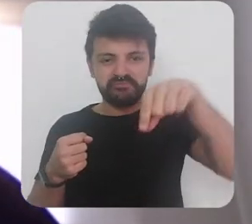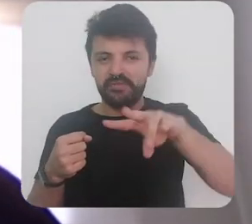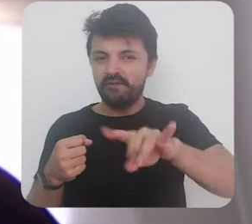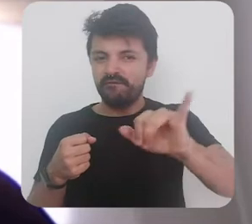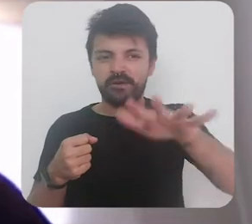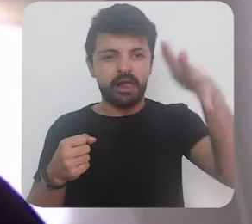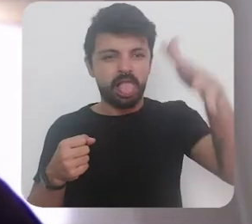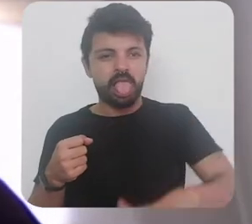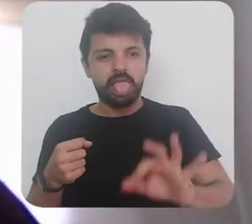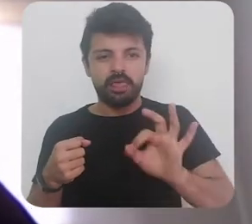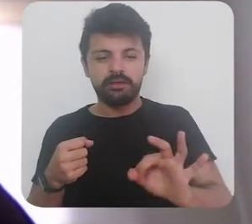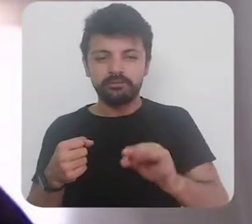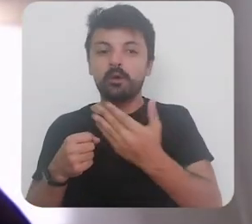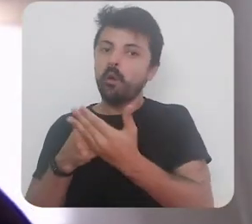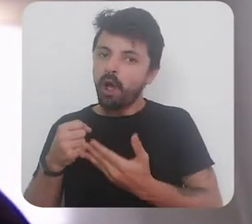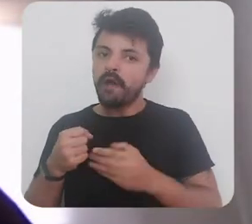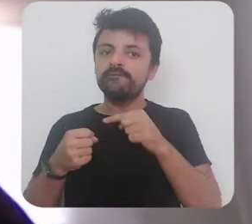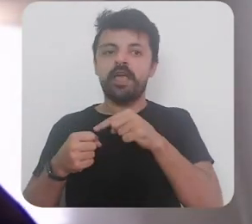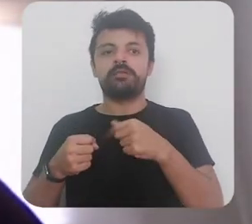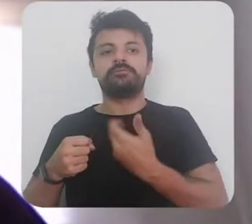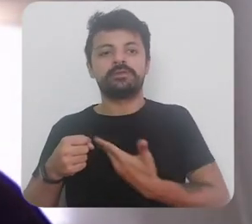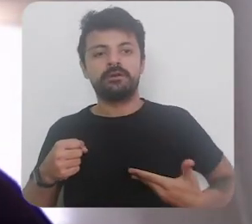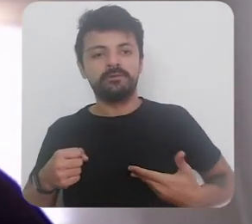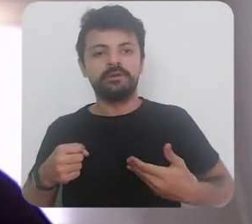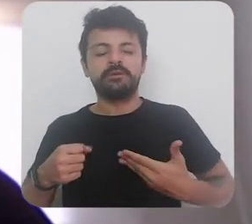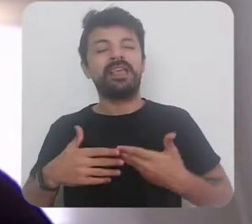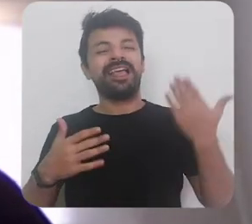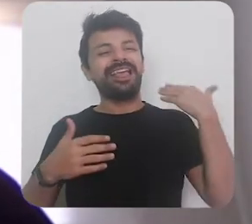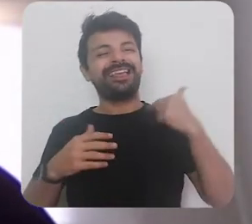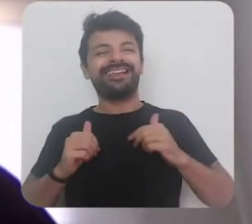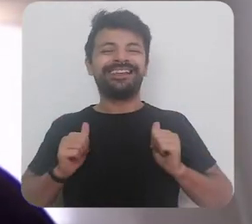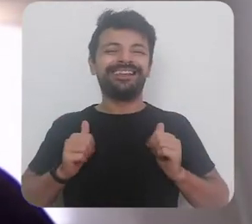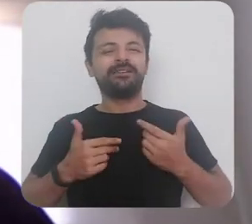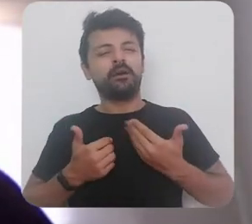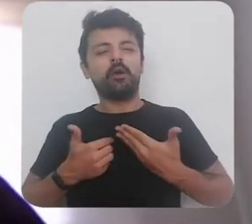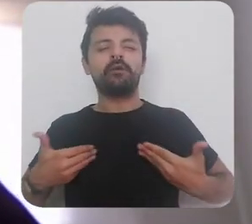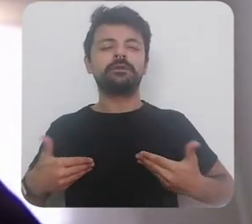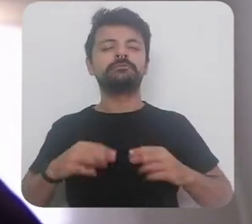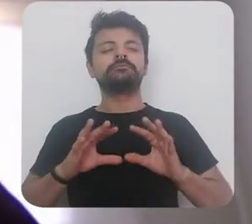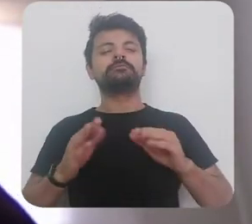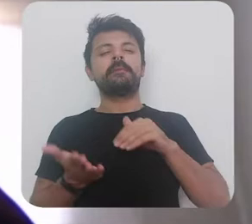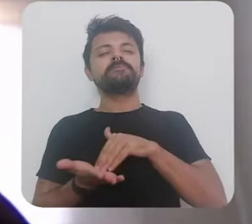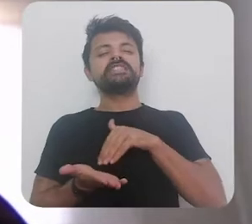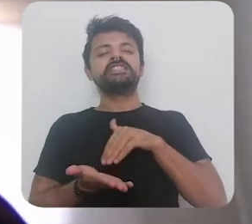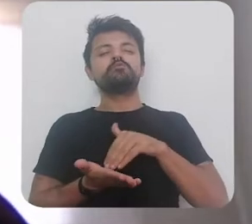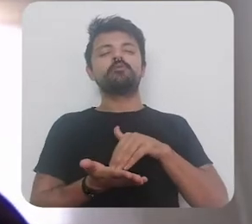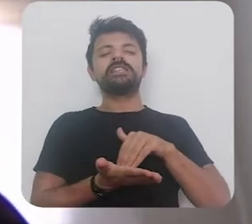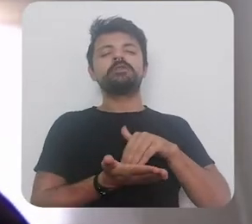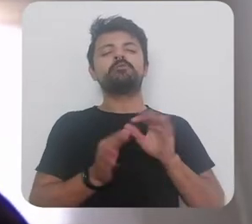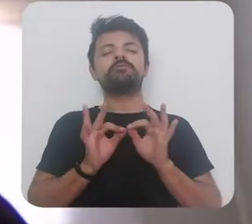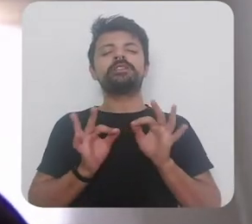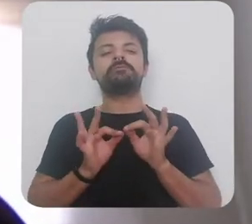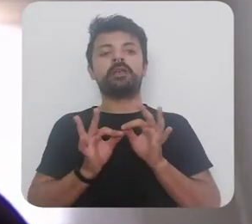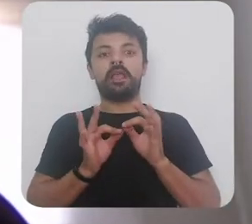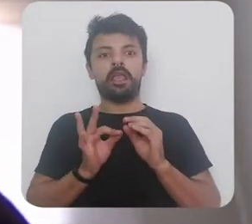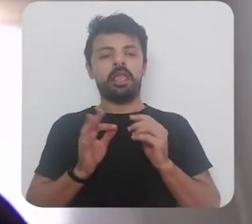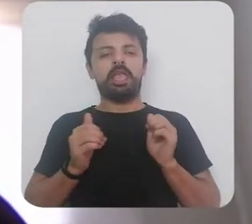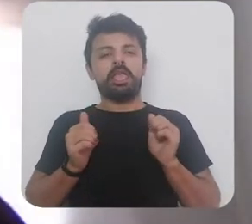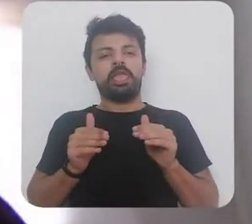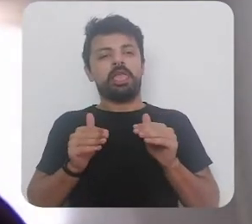realmente não dá para imaginar que a gente vai ter uma